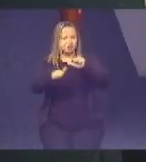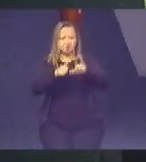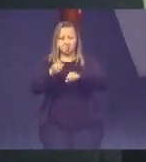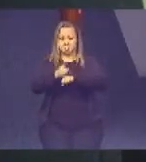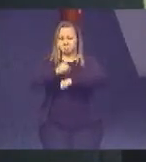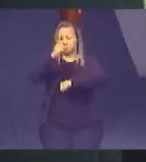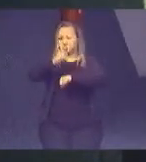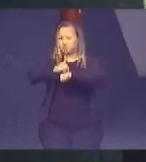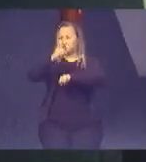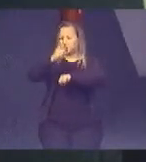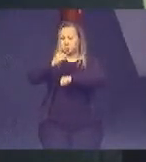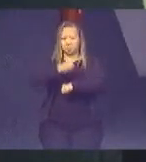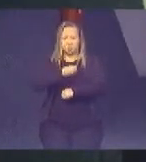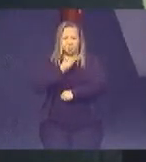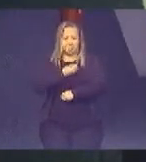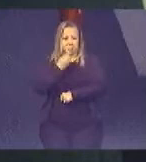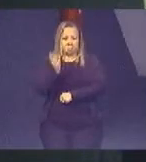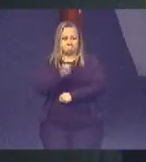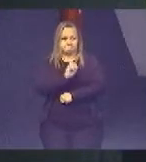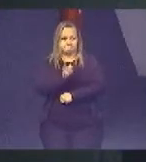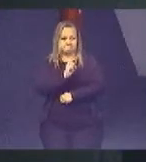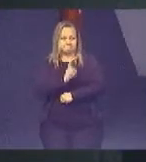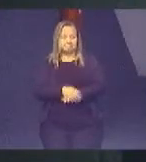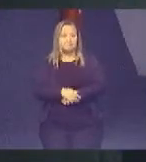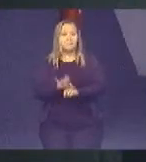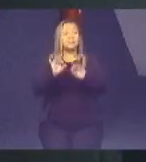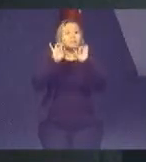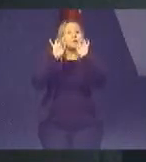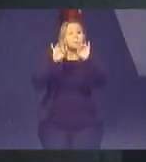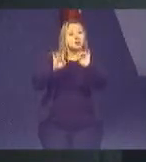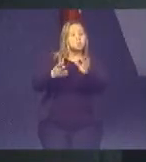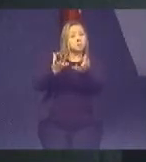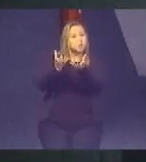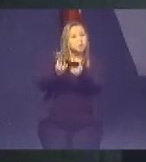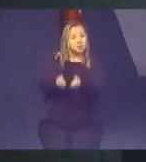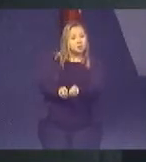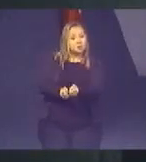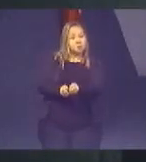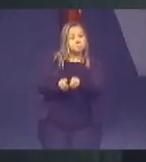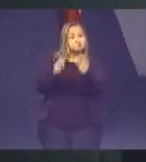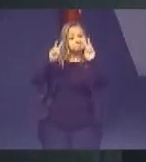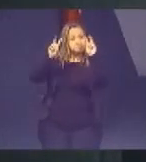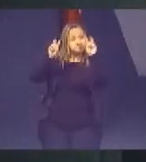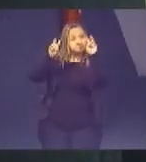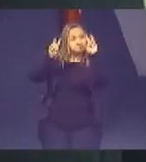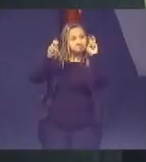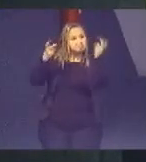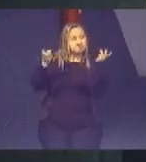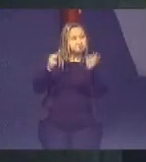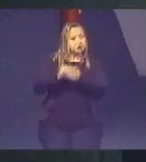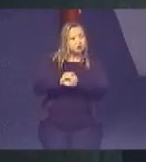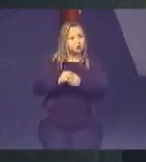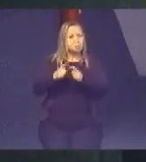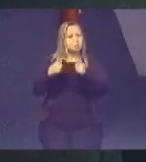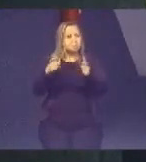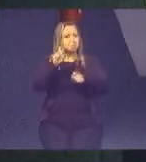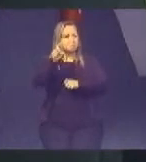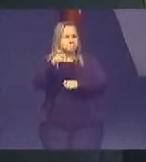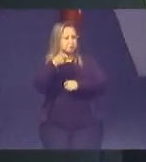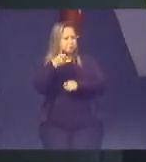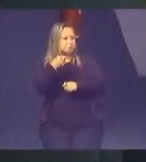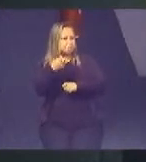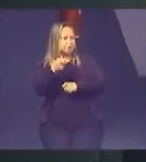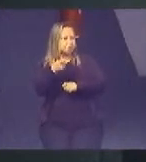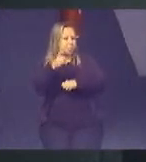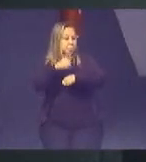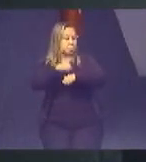na vida. Nós apenas recebemos um título. Mas para sermos doutor na vida nós